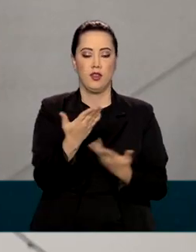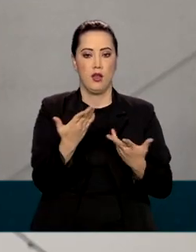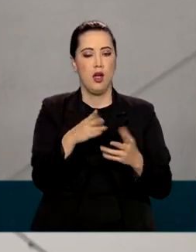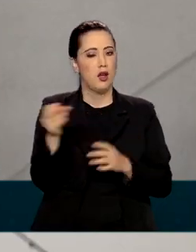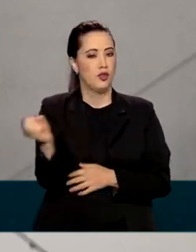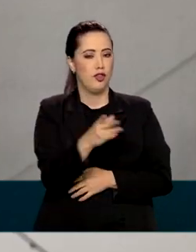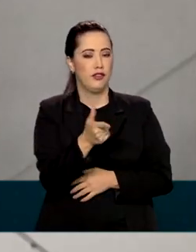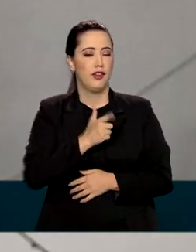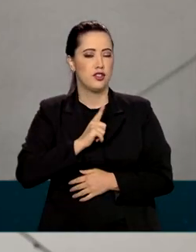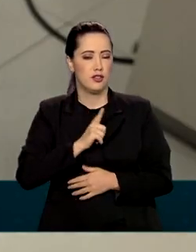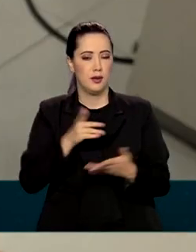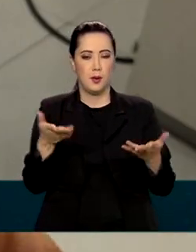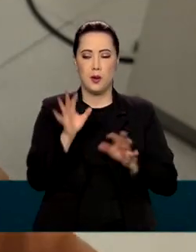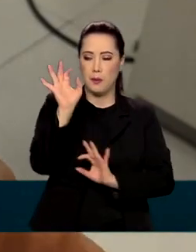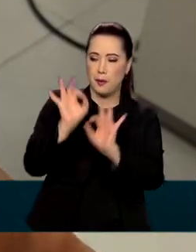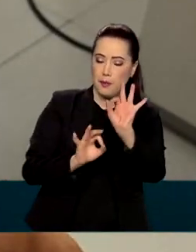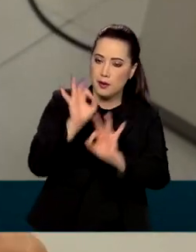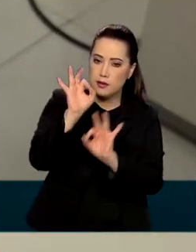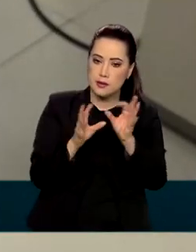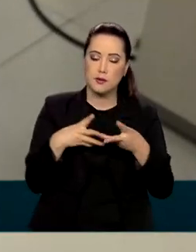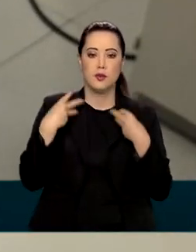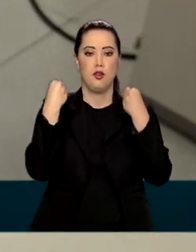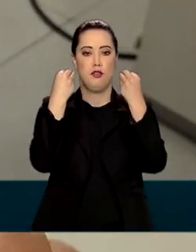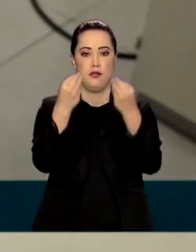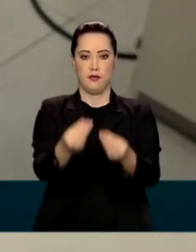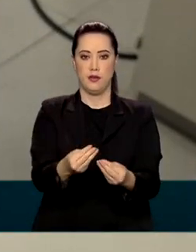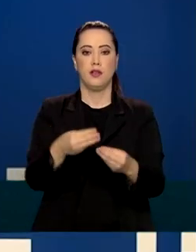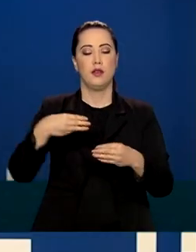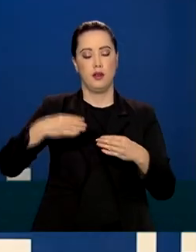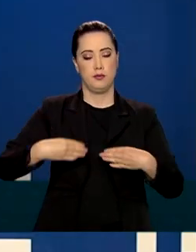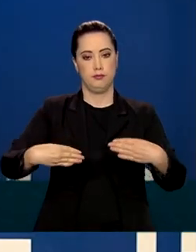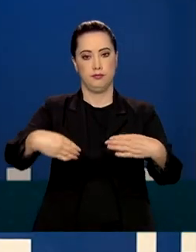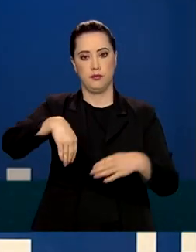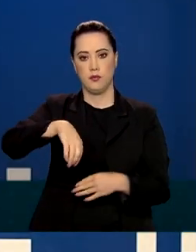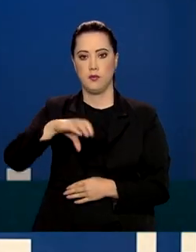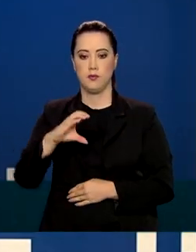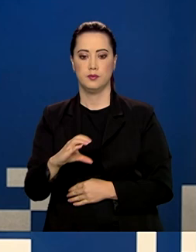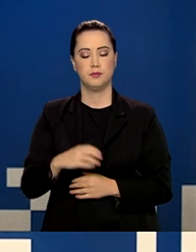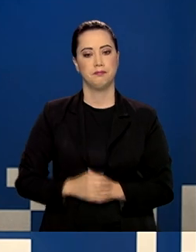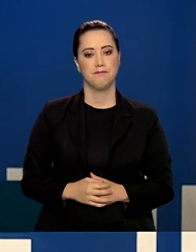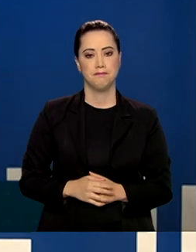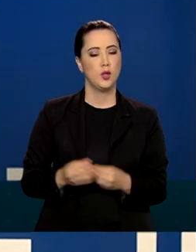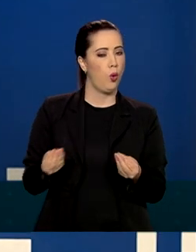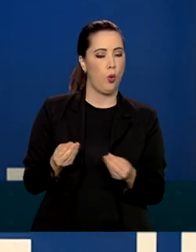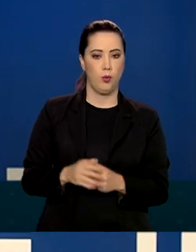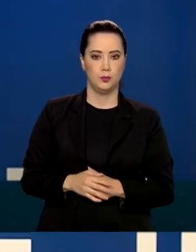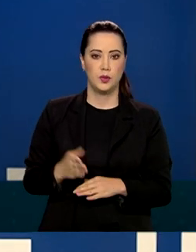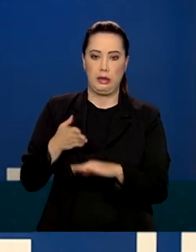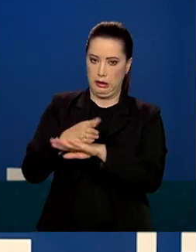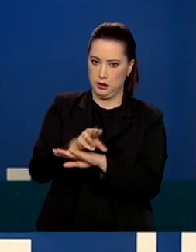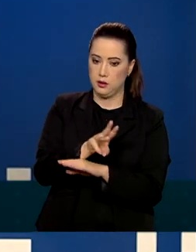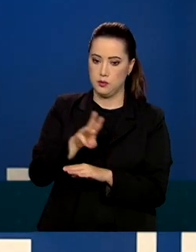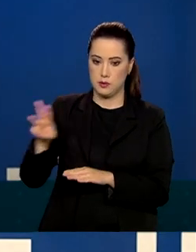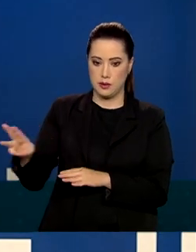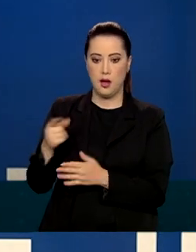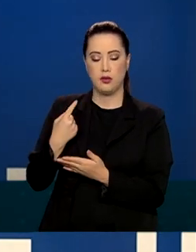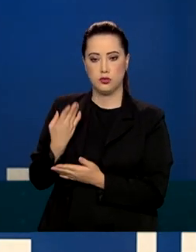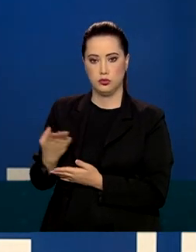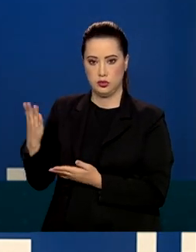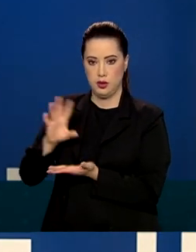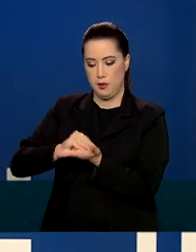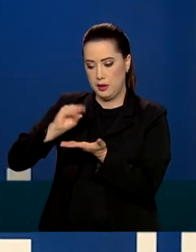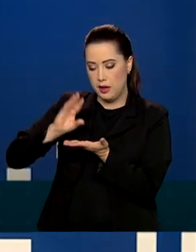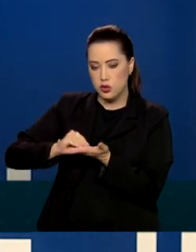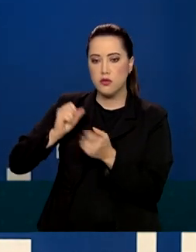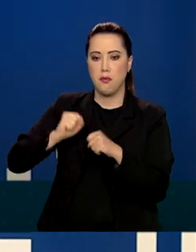material de preparação disponibilizado pelo MEC. Você vai na página do nosso aplicativo, clica aqui em simulados e você vai